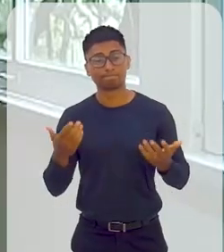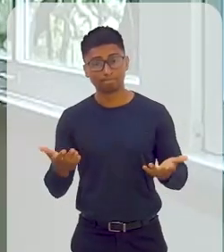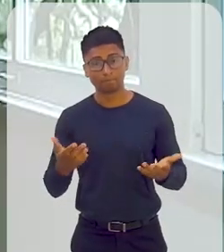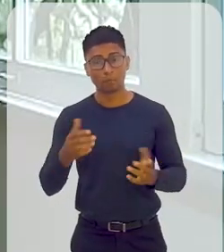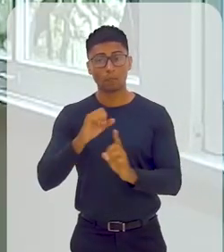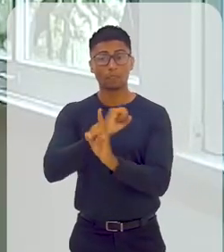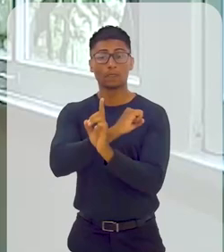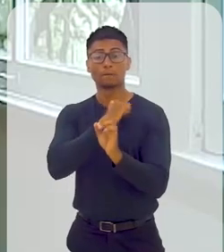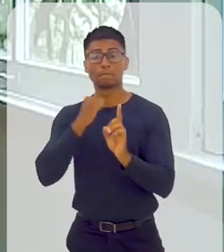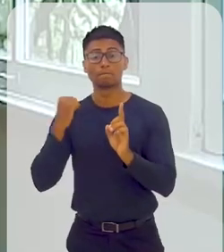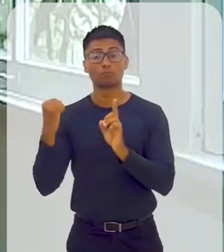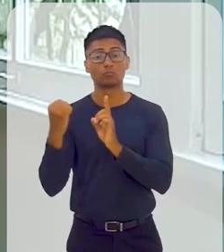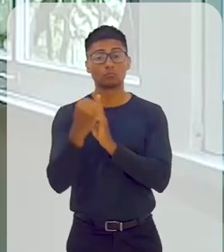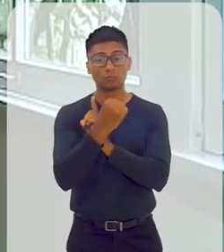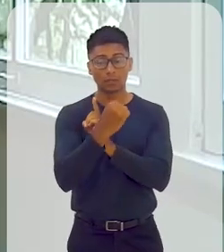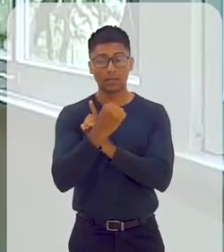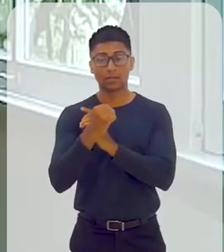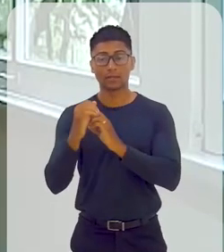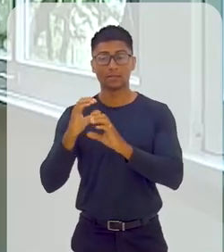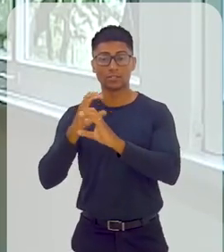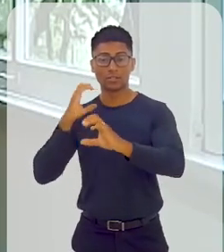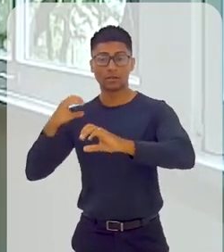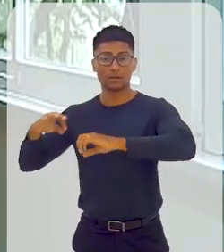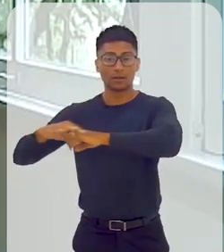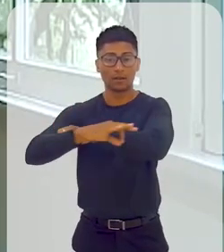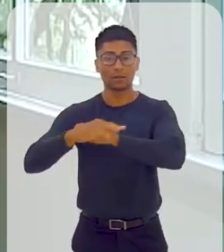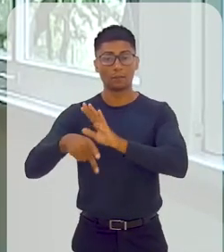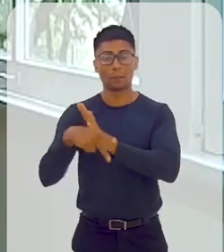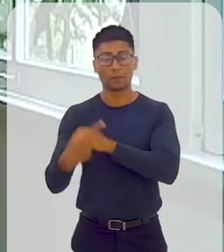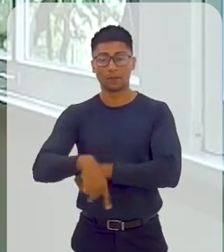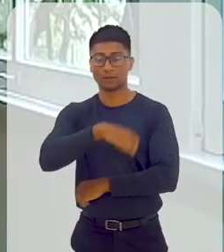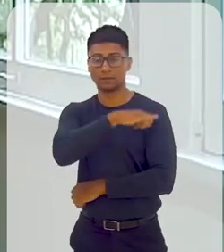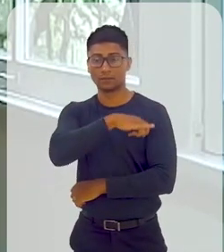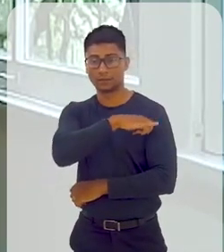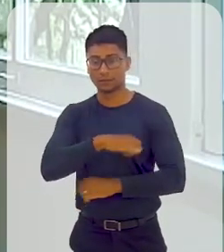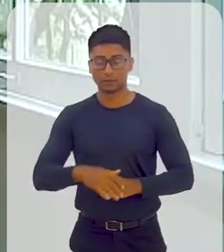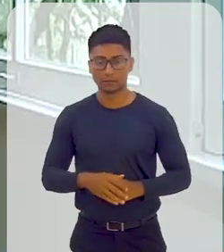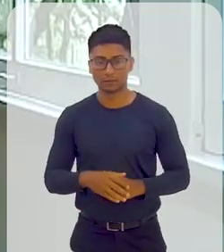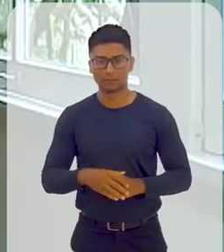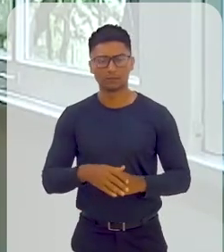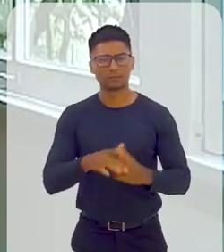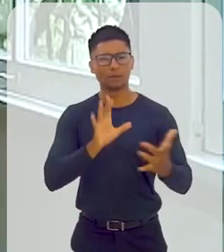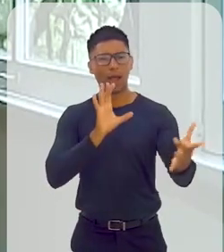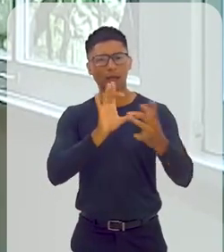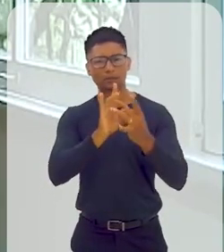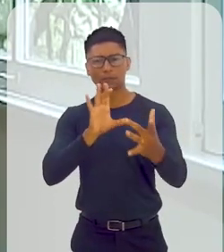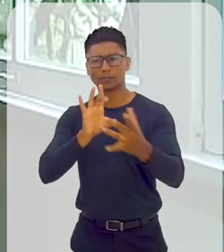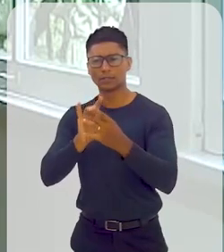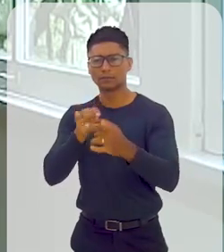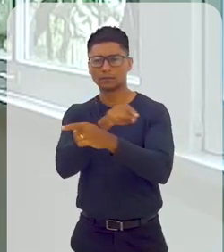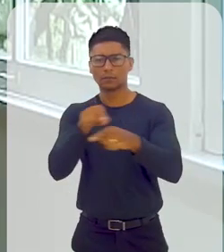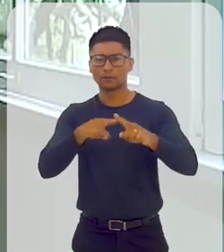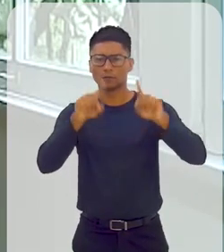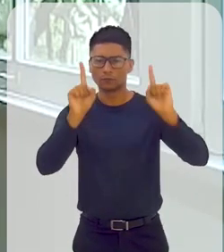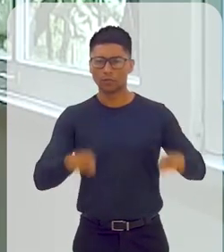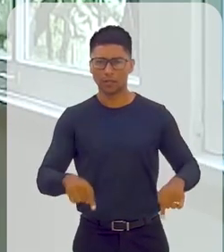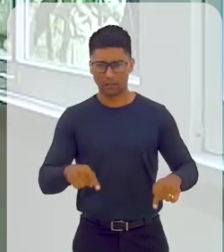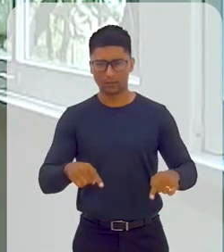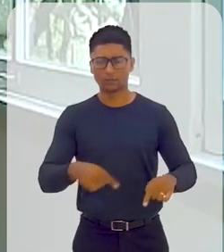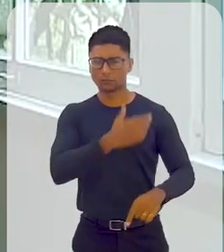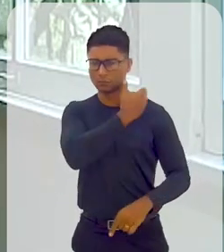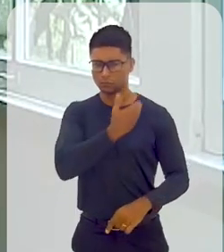a CAERJ é a Sociedade dos Engenheiros e Arquitetos do Estado do Rio de Janeiro e que os seus associados são servidores